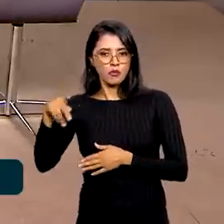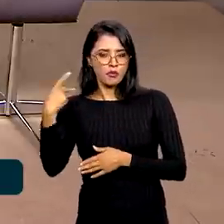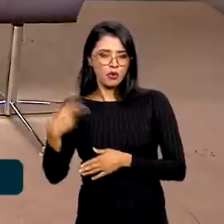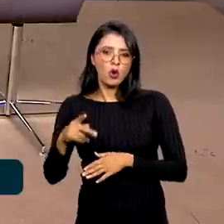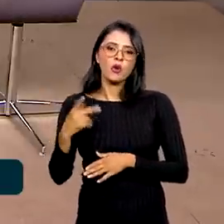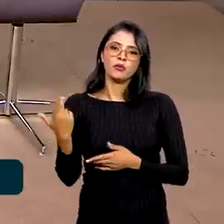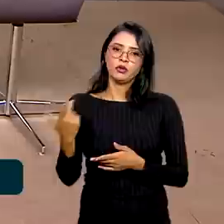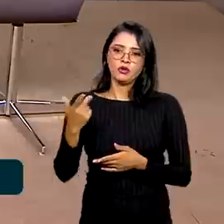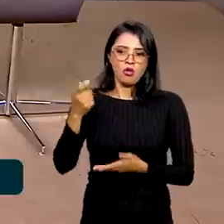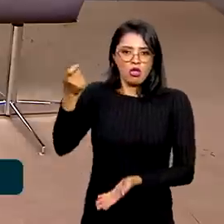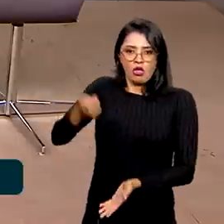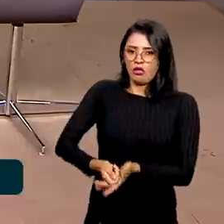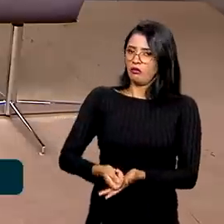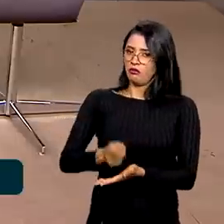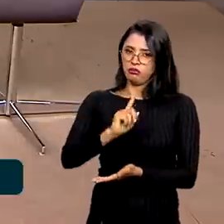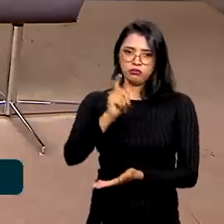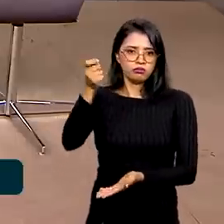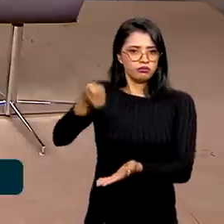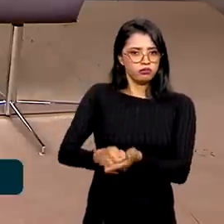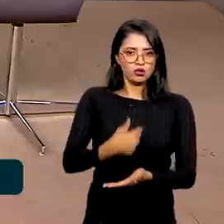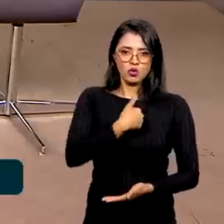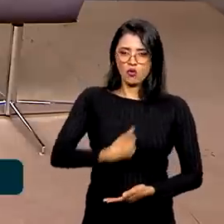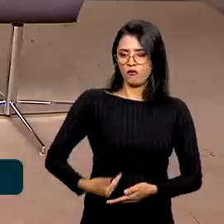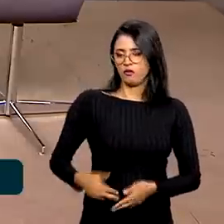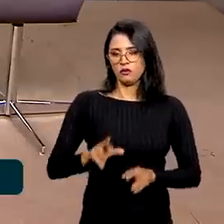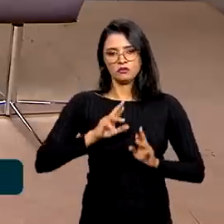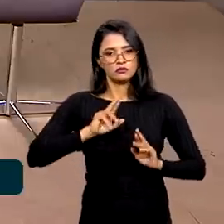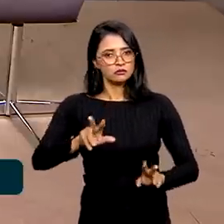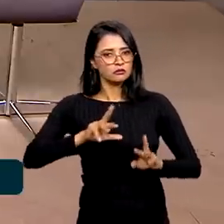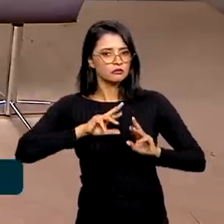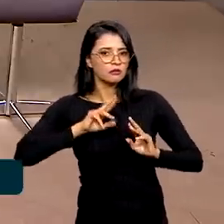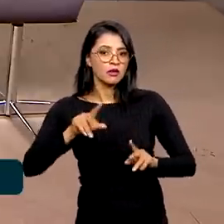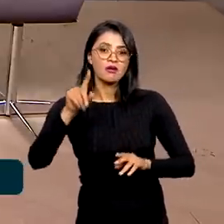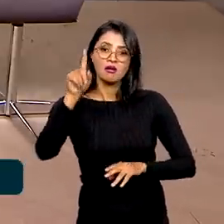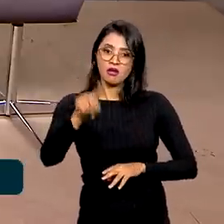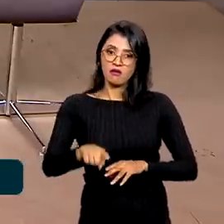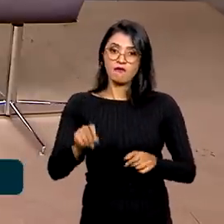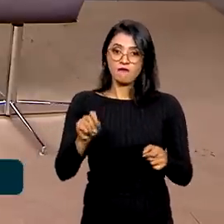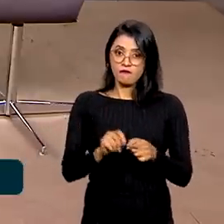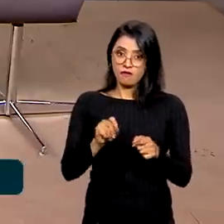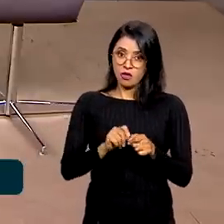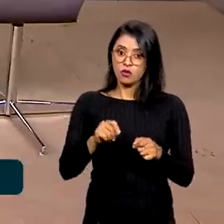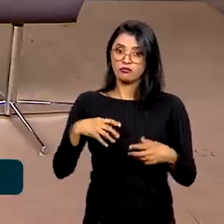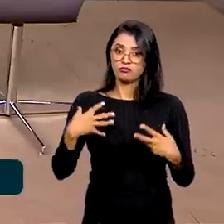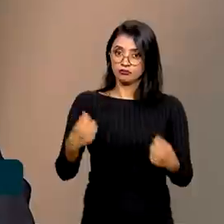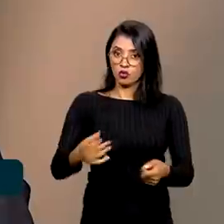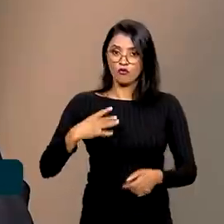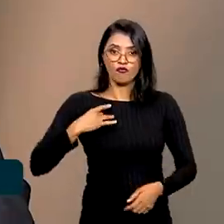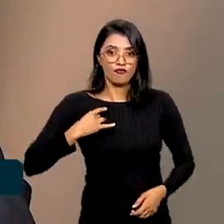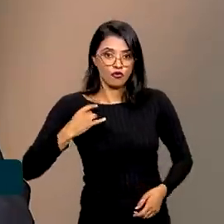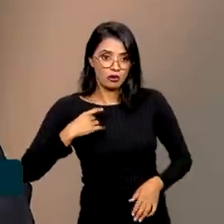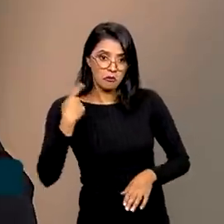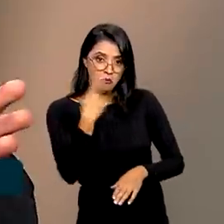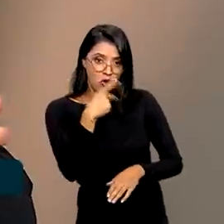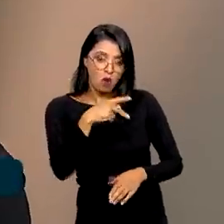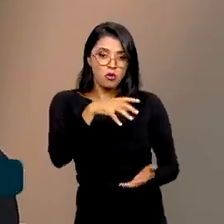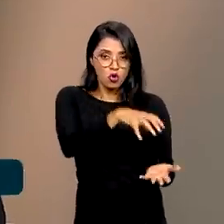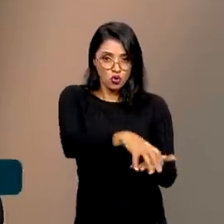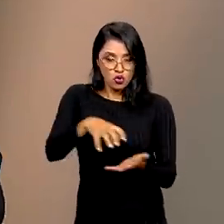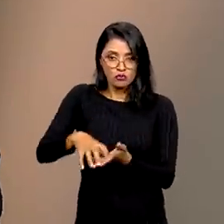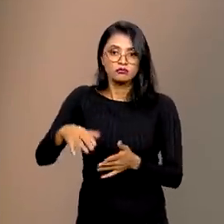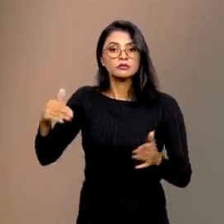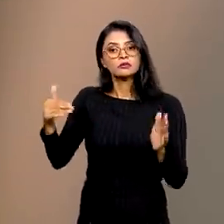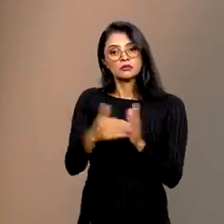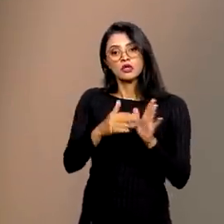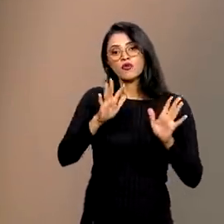né? Não é uma imposição do governo federal a ninguém, é um processo que está sendo feito por adesão voluntária dos órgãos. Então, até o final de